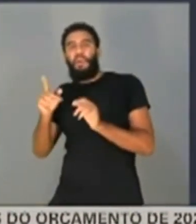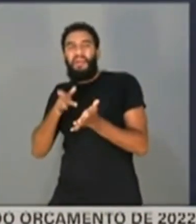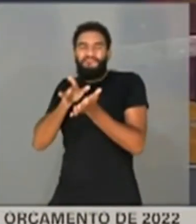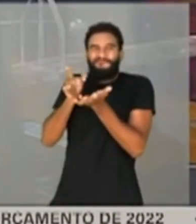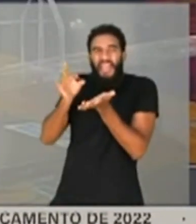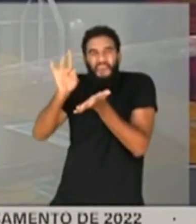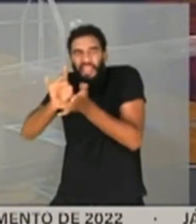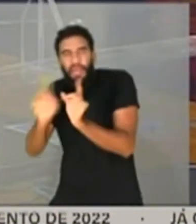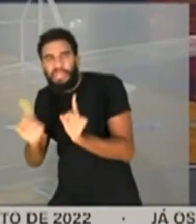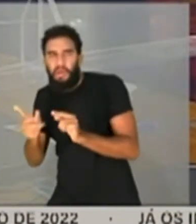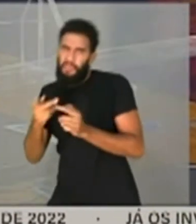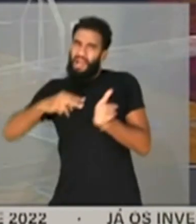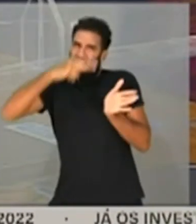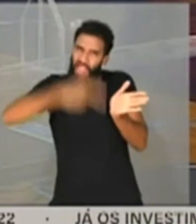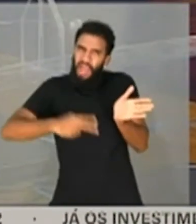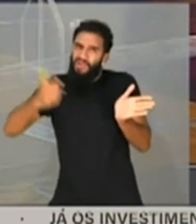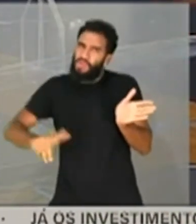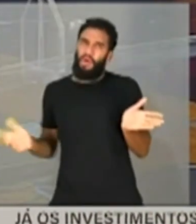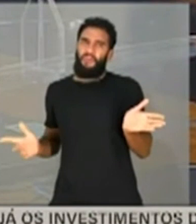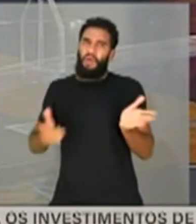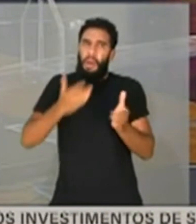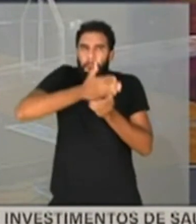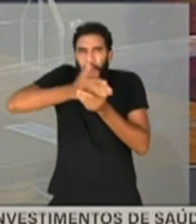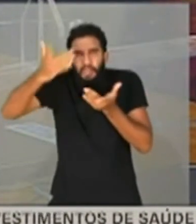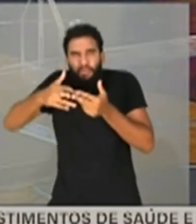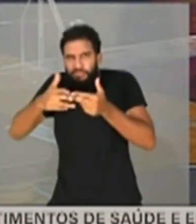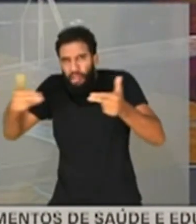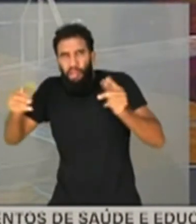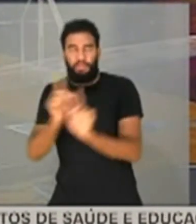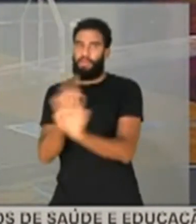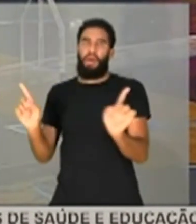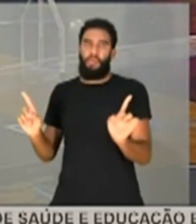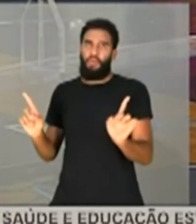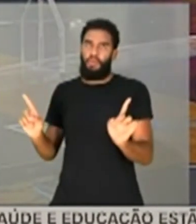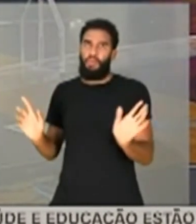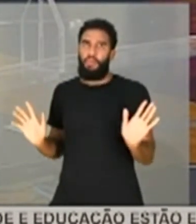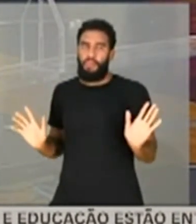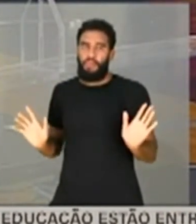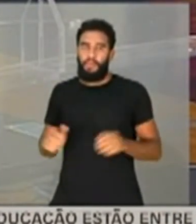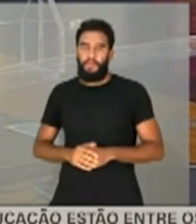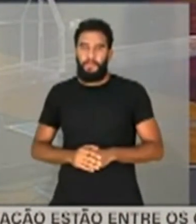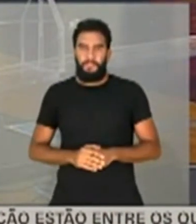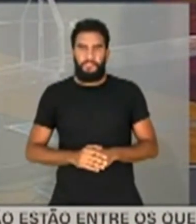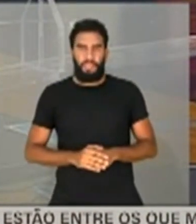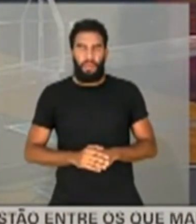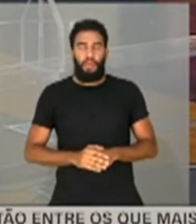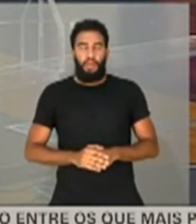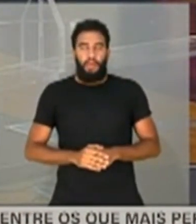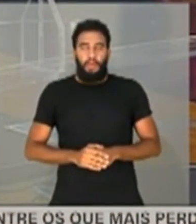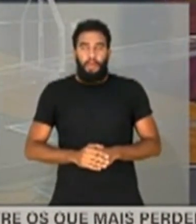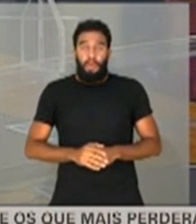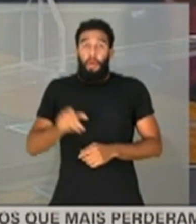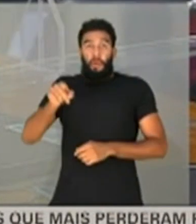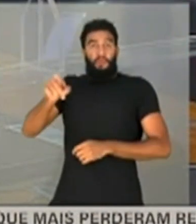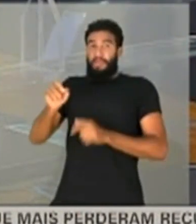ele não pode dizer que eu devo ler de novo todo o processo. Não é meu papel de encontrado. É o presidente de Vossa Excelência. E Vossa